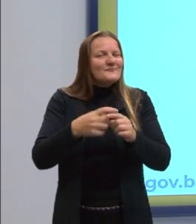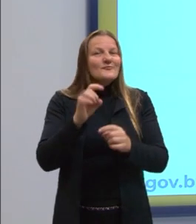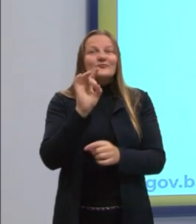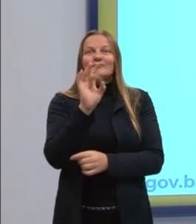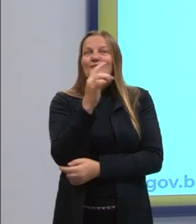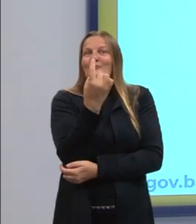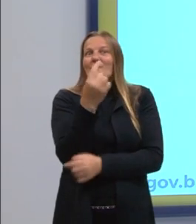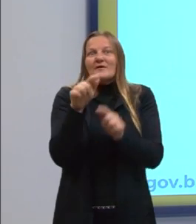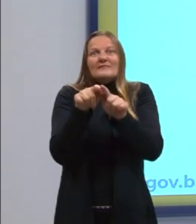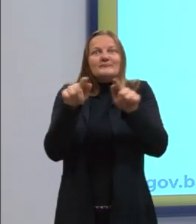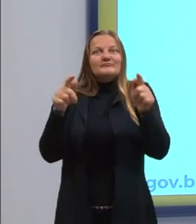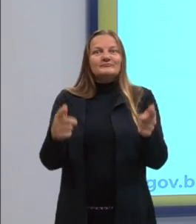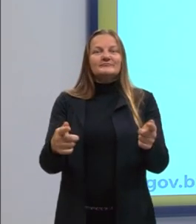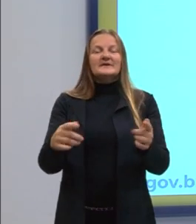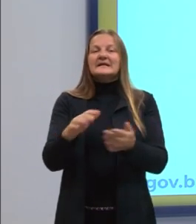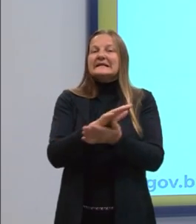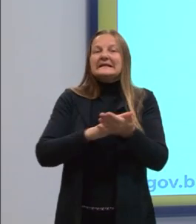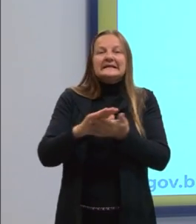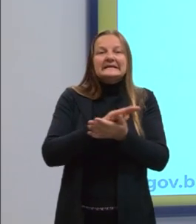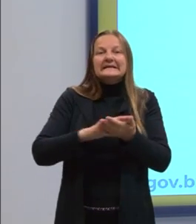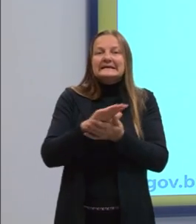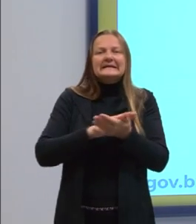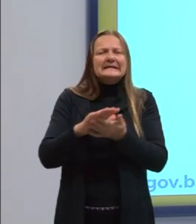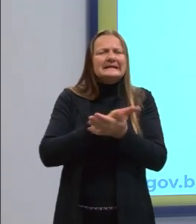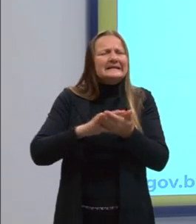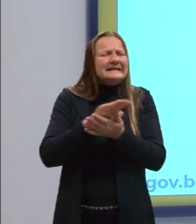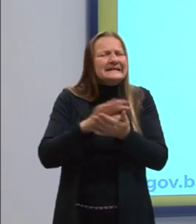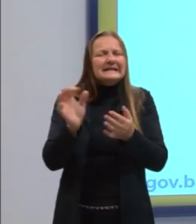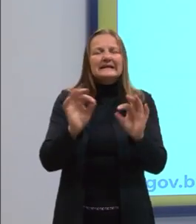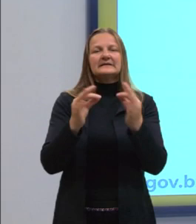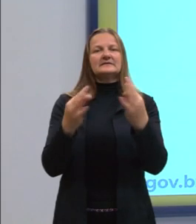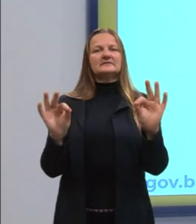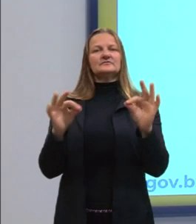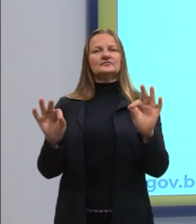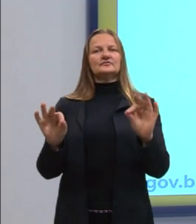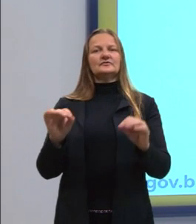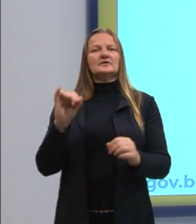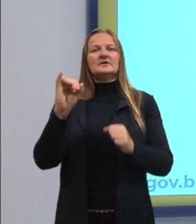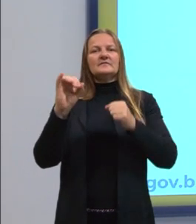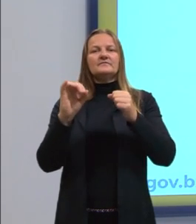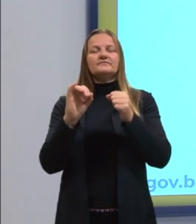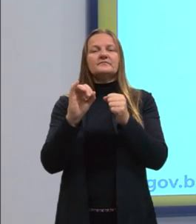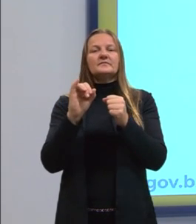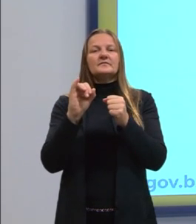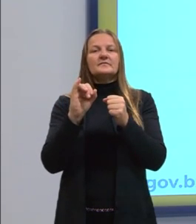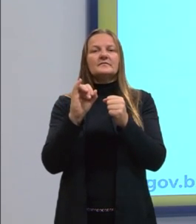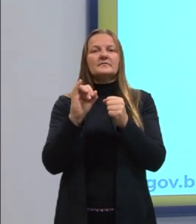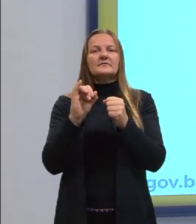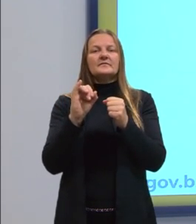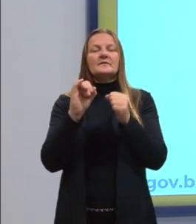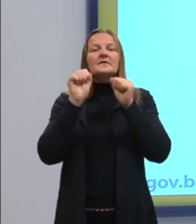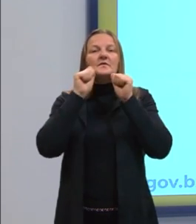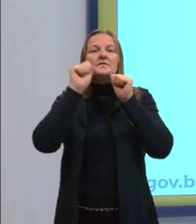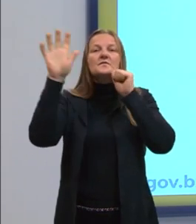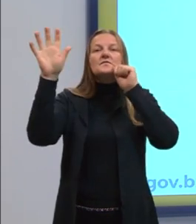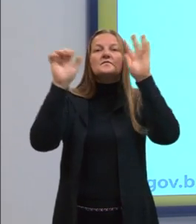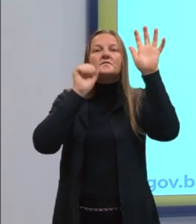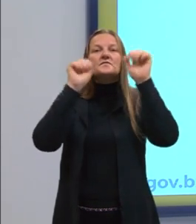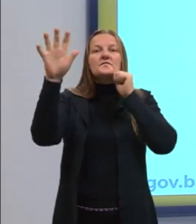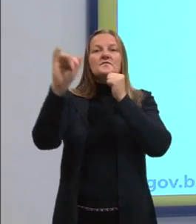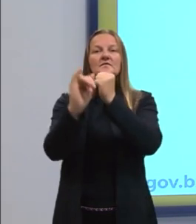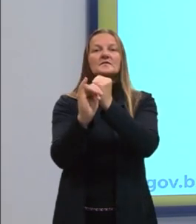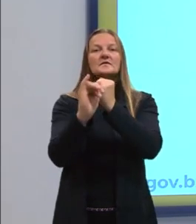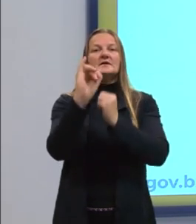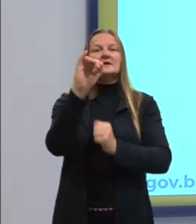gramatical que não faz nenhuma função sintática é a interjeição. Ela é a única que não vai ter